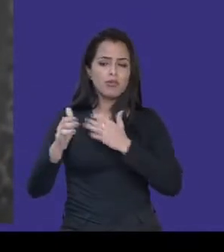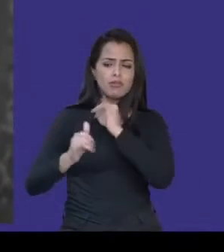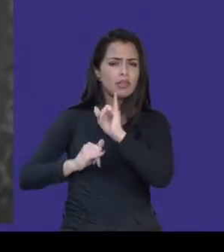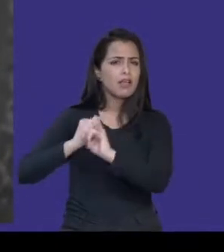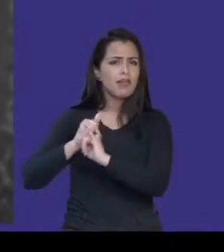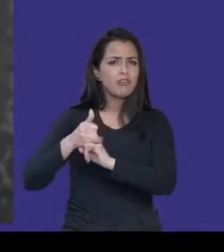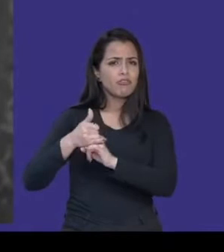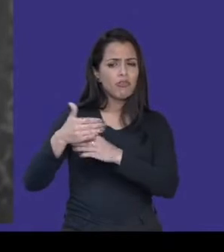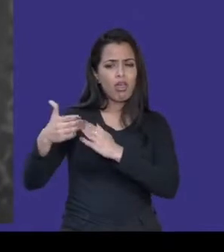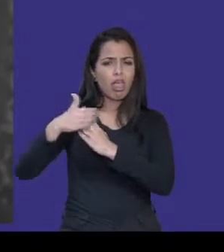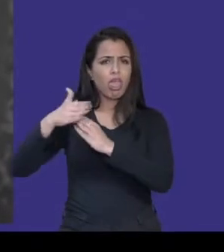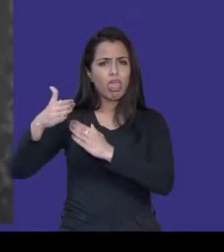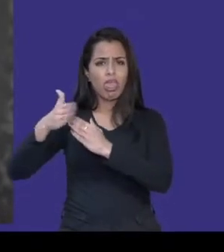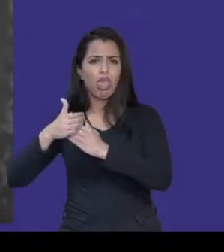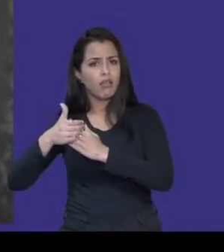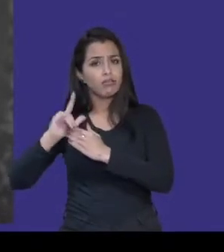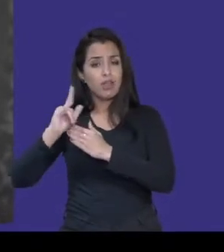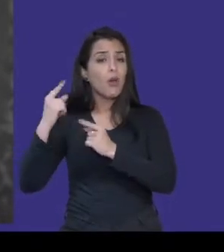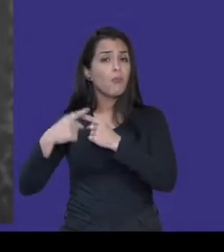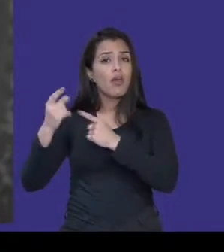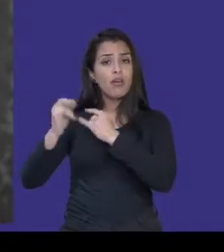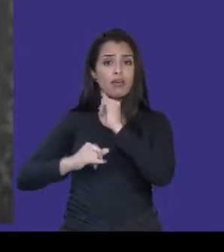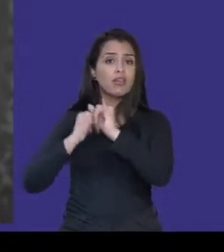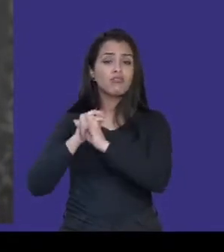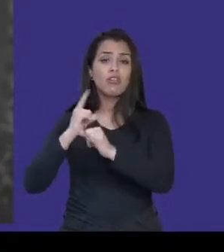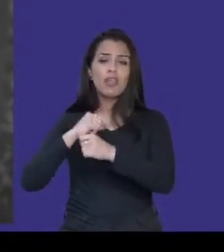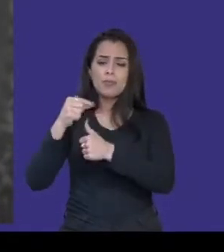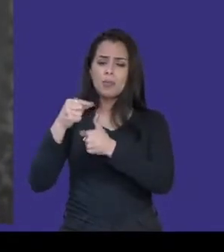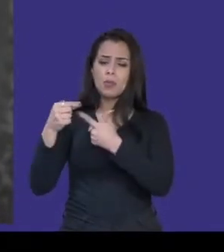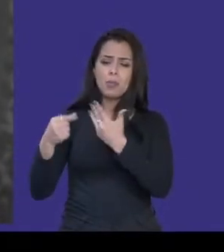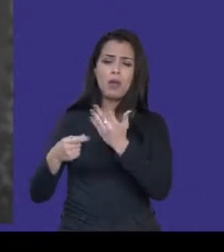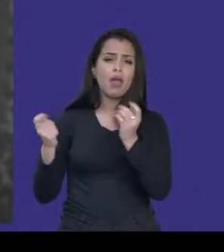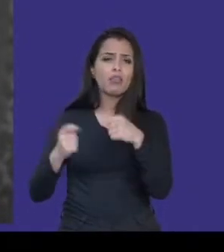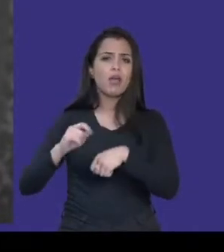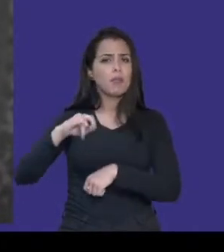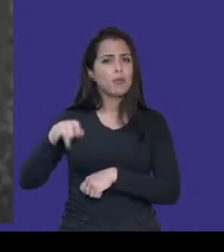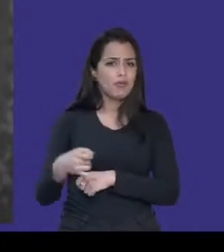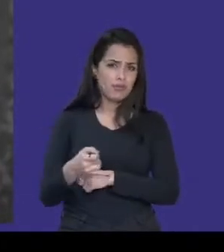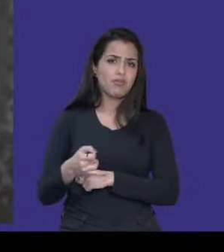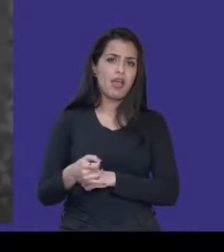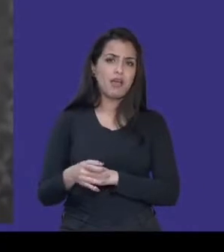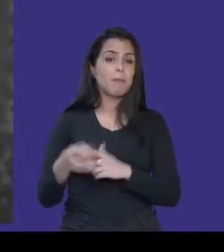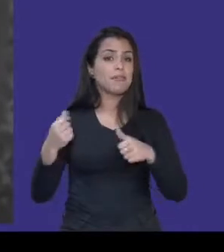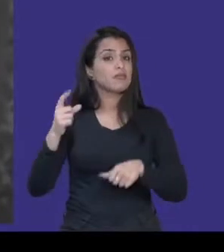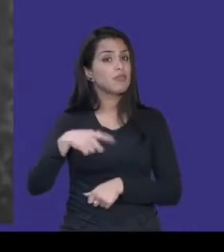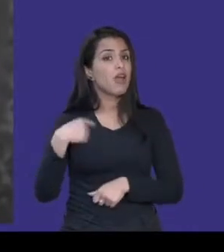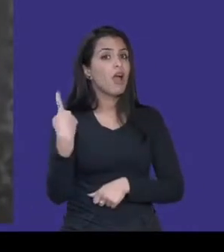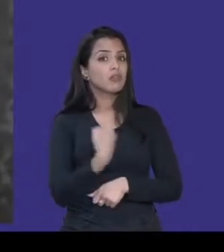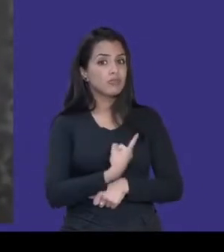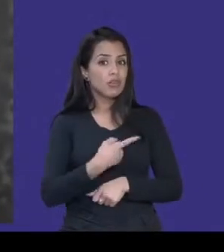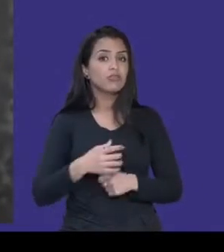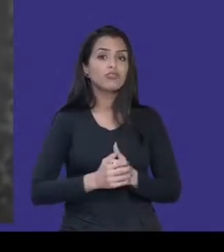a internet, ela tem vários recursos que a gente pode aproveitar. Depende, mais uma vez, de nós. Pensando nisso, um passo